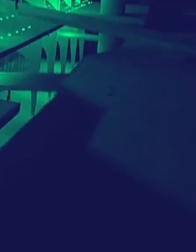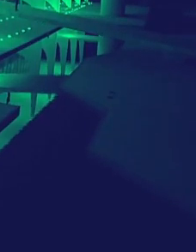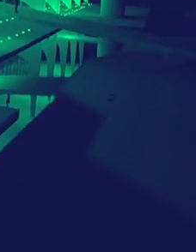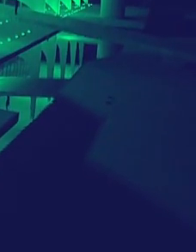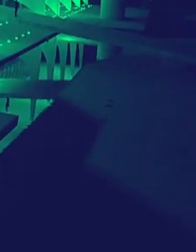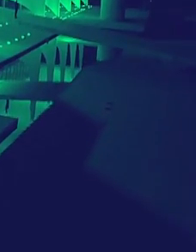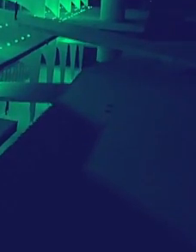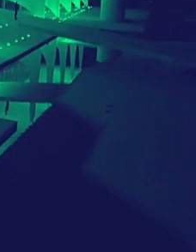Boa para e continue Federal.